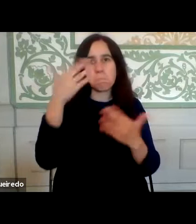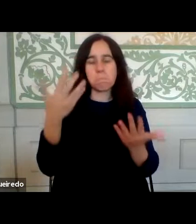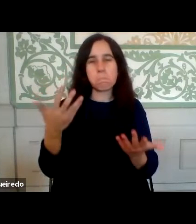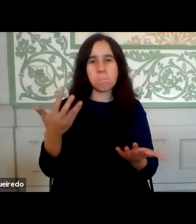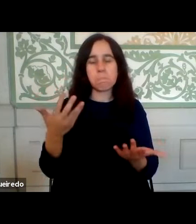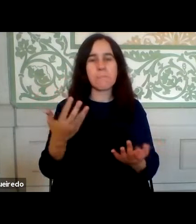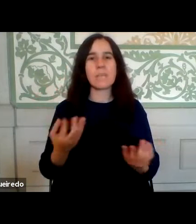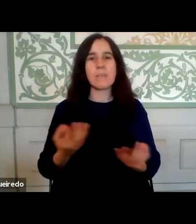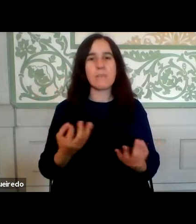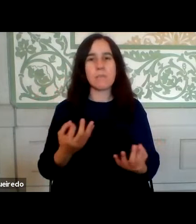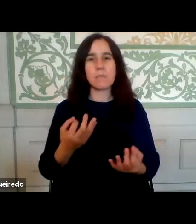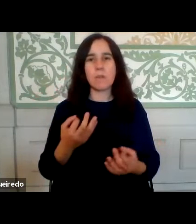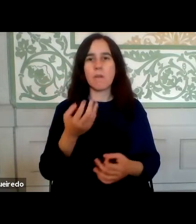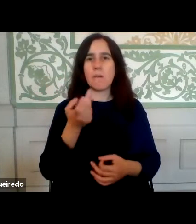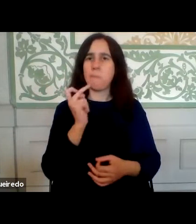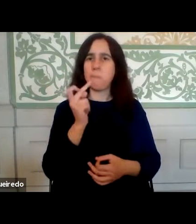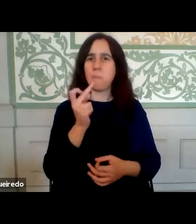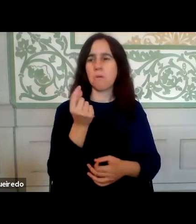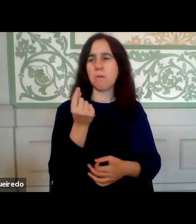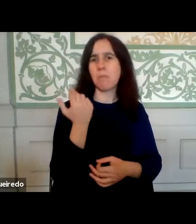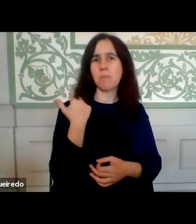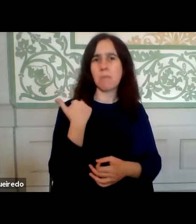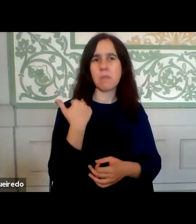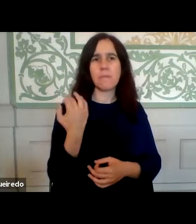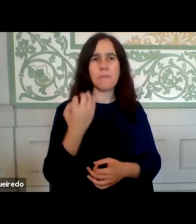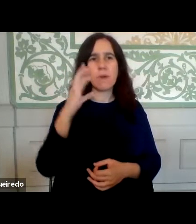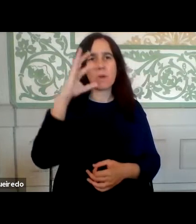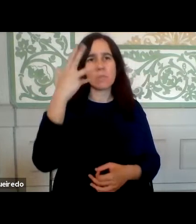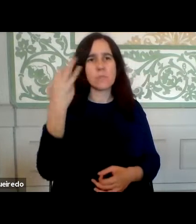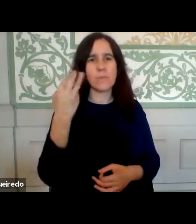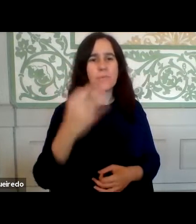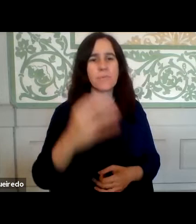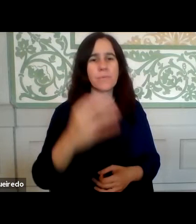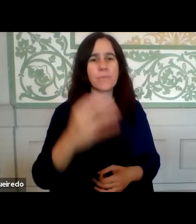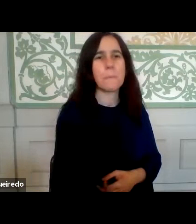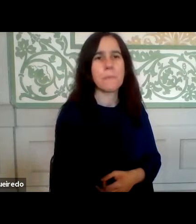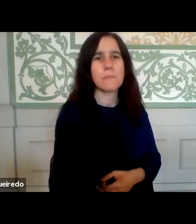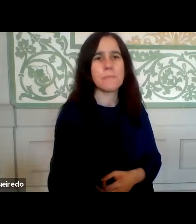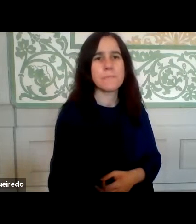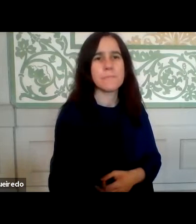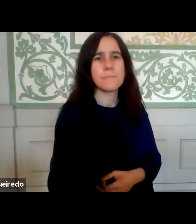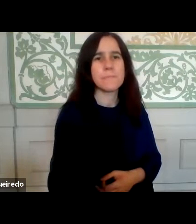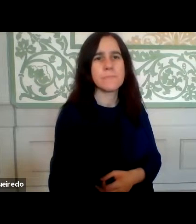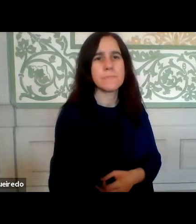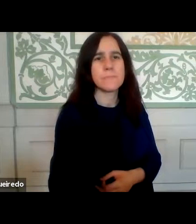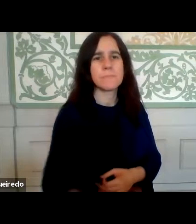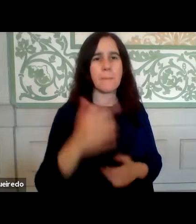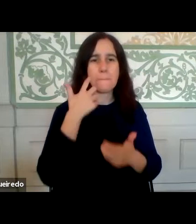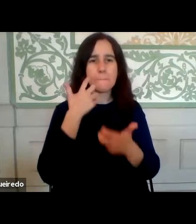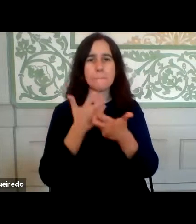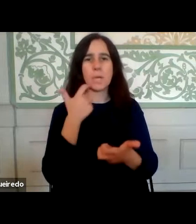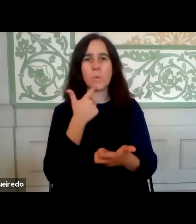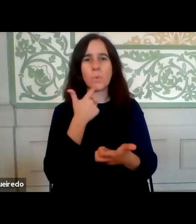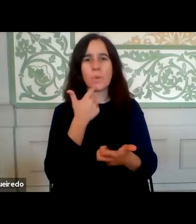nos últimos anos, ter acontecido algo tão significativo como o processo de